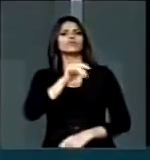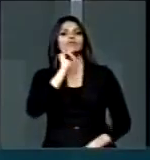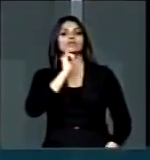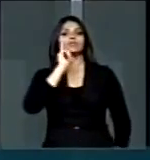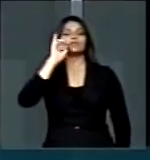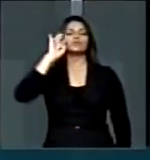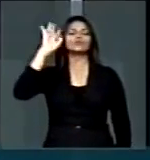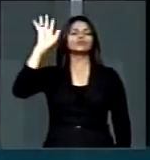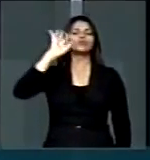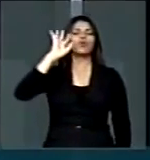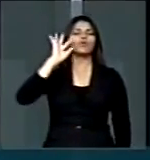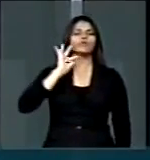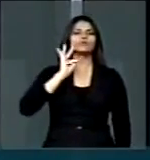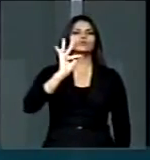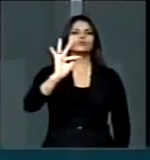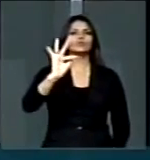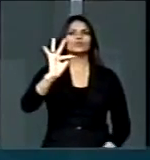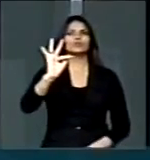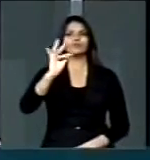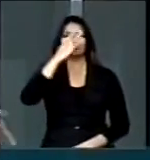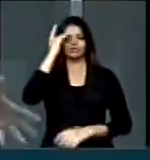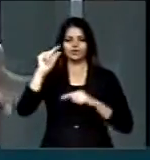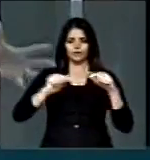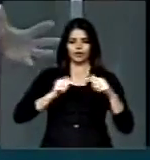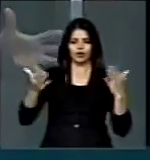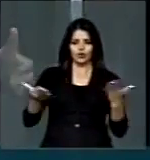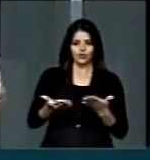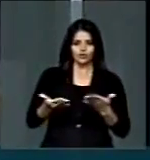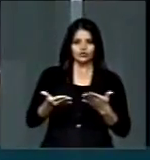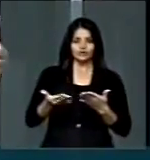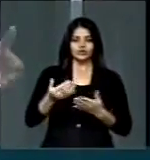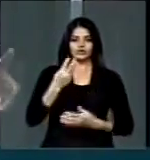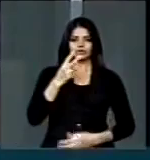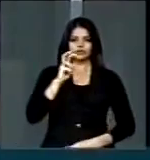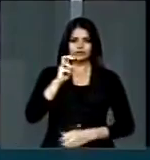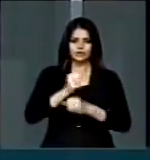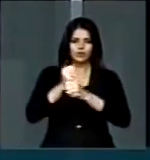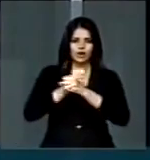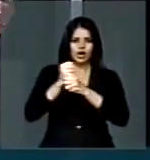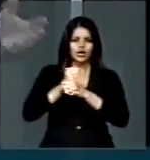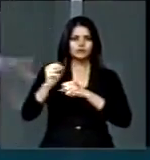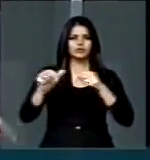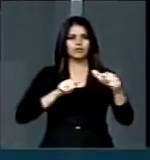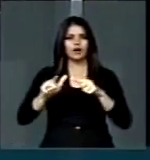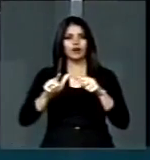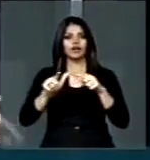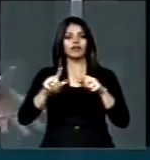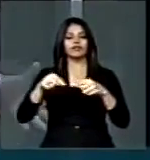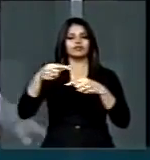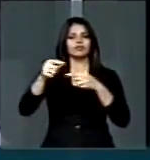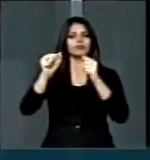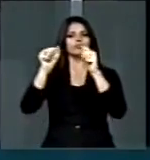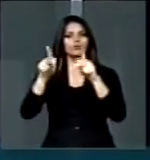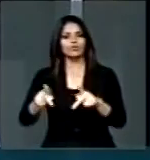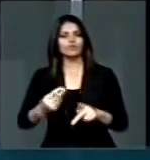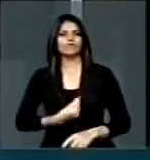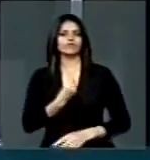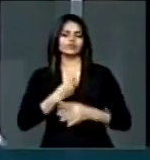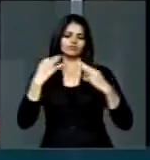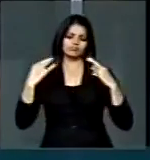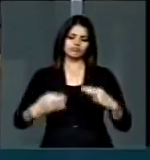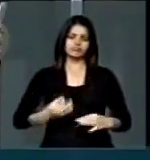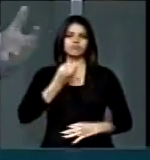de todo trabalhador brasileiro de trabalhar aos 35 anos, se aposentar, ter uma vida digna, confortável,